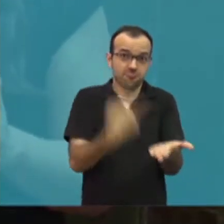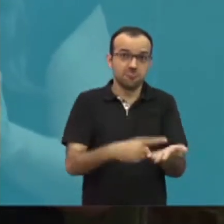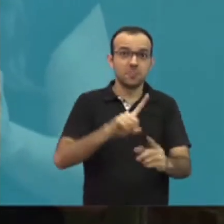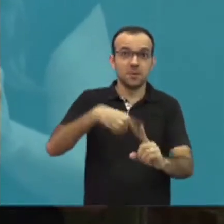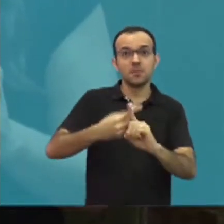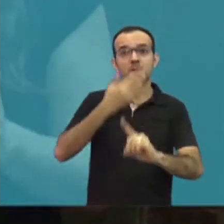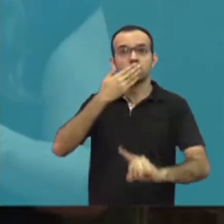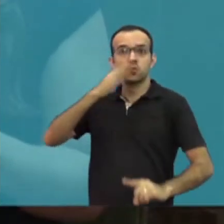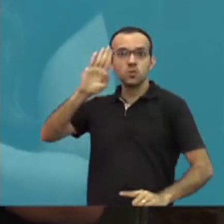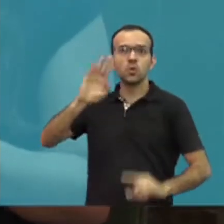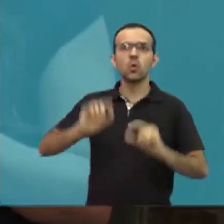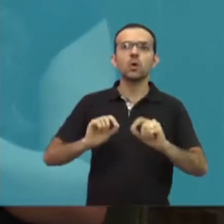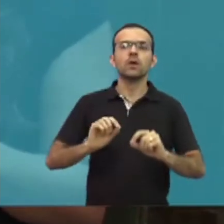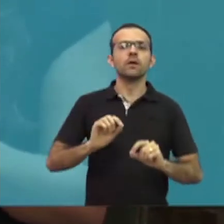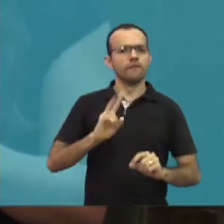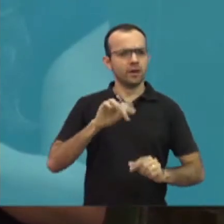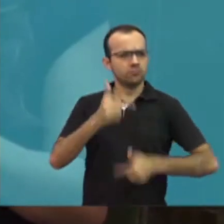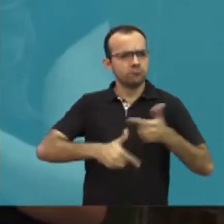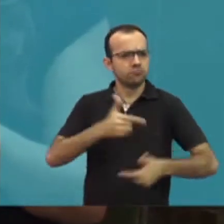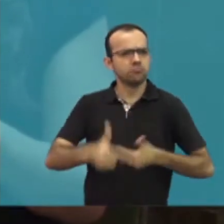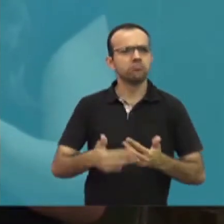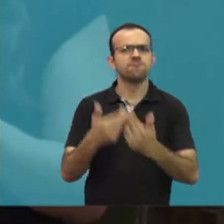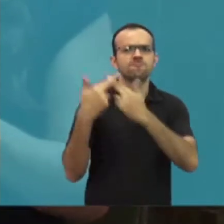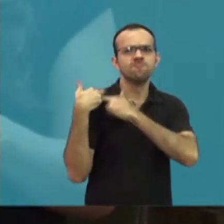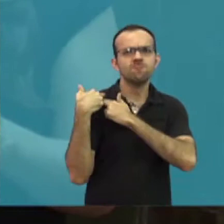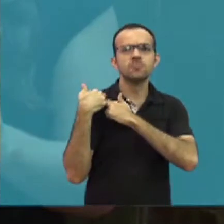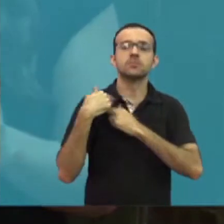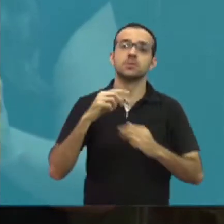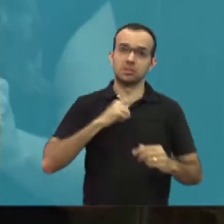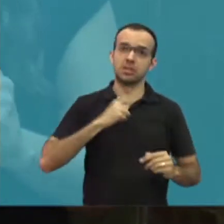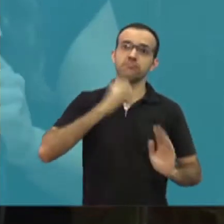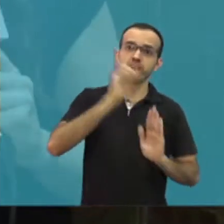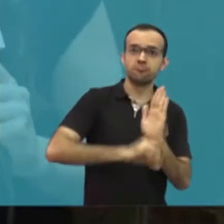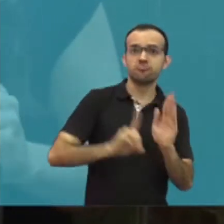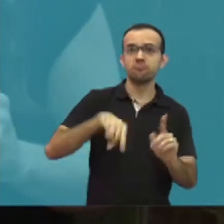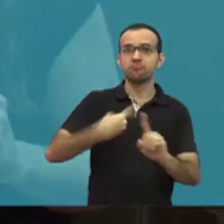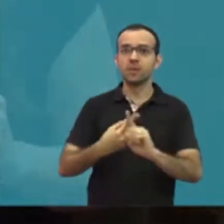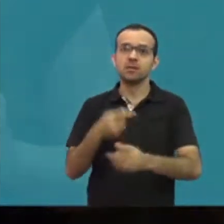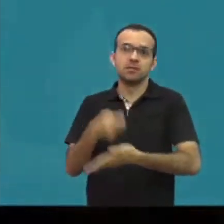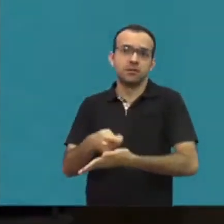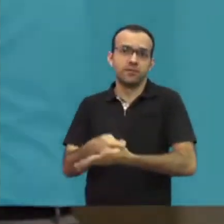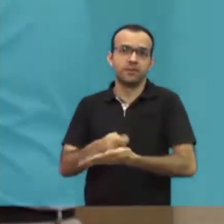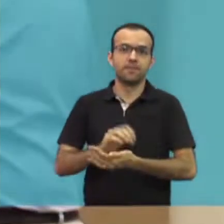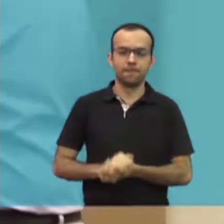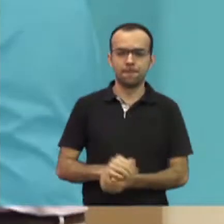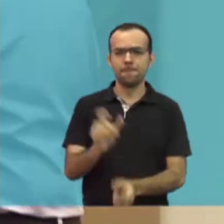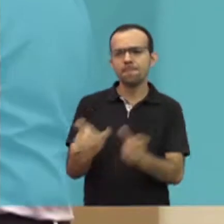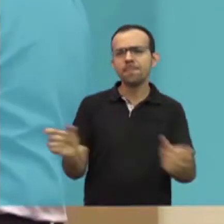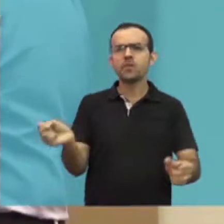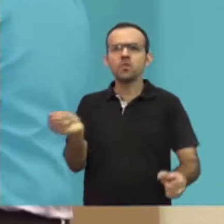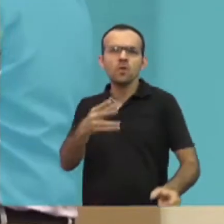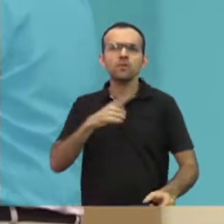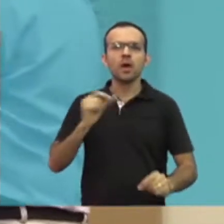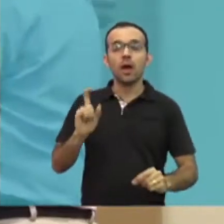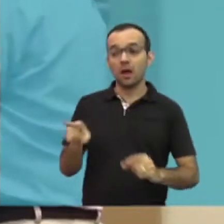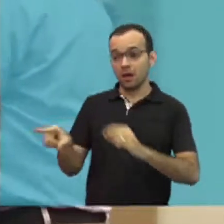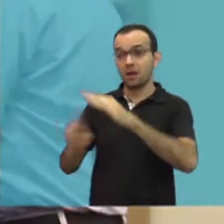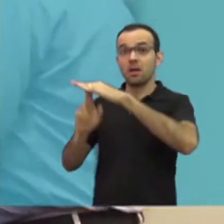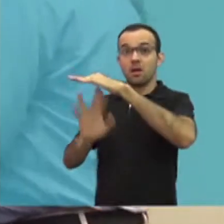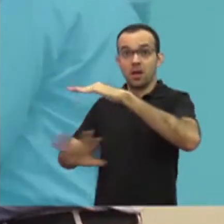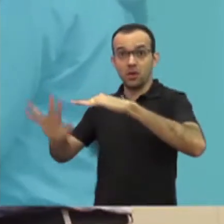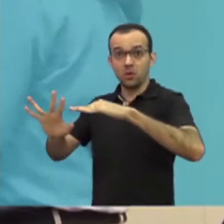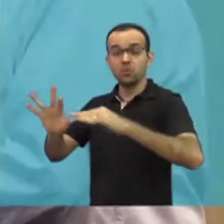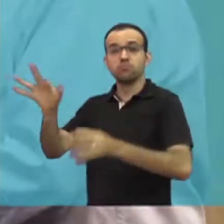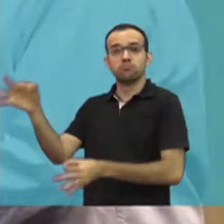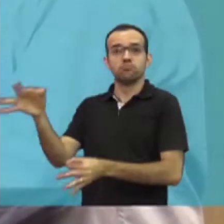um juramento de cumprir fielmente suas funções, com direitos e deveres. Os novos servidores receberam o